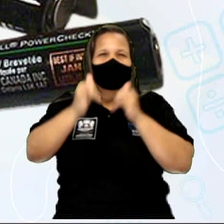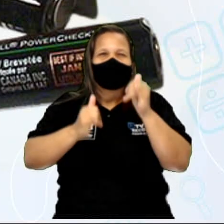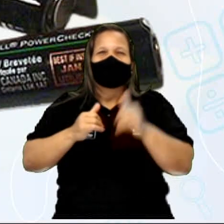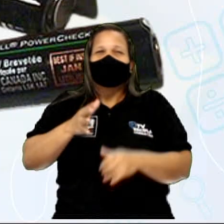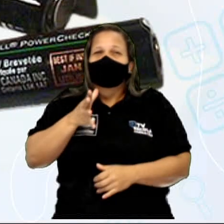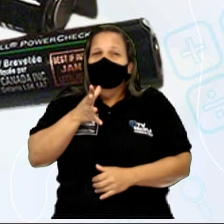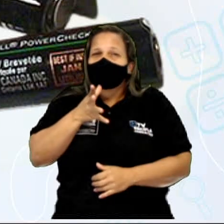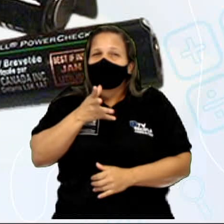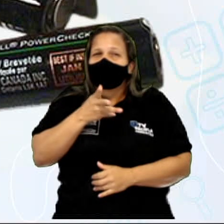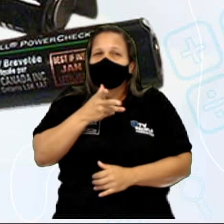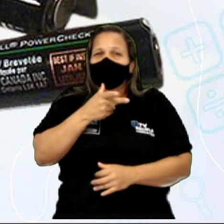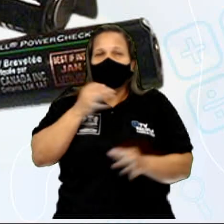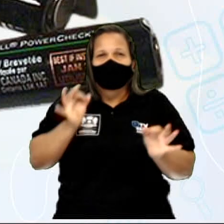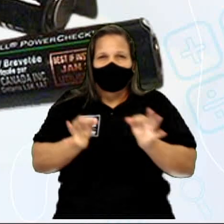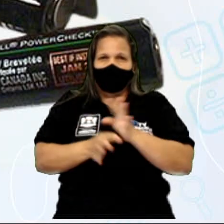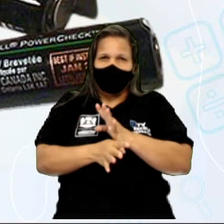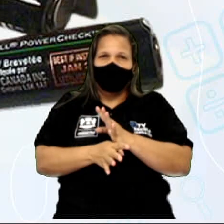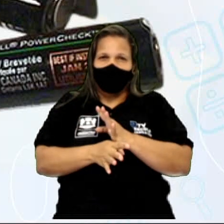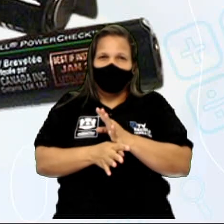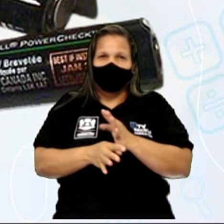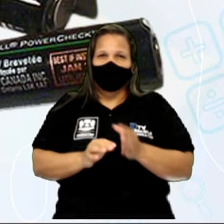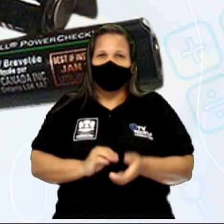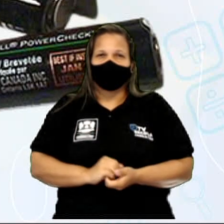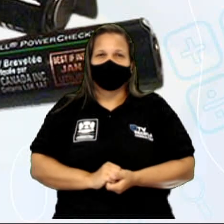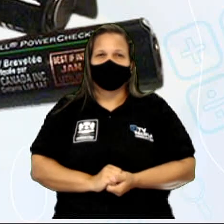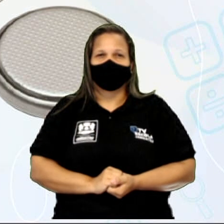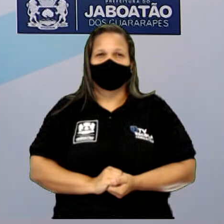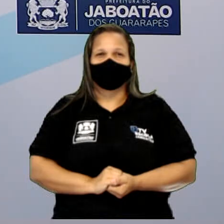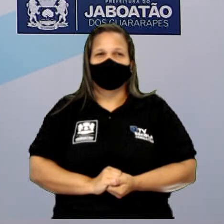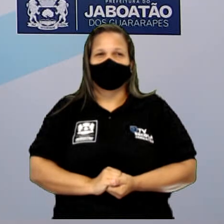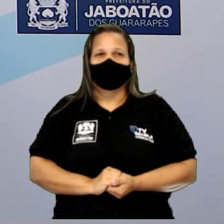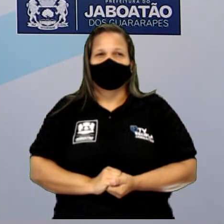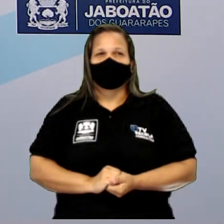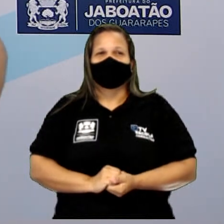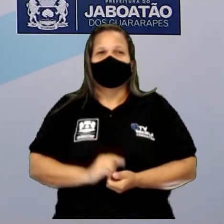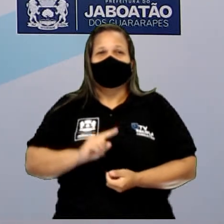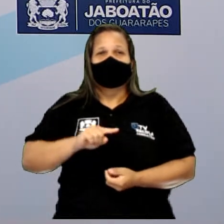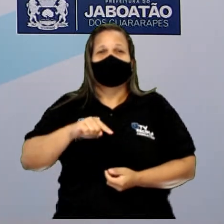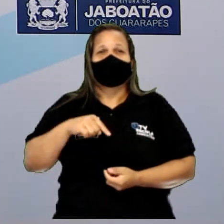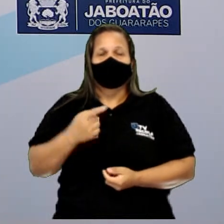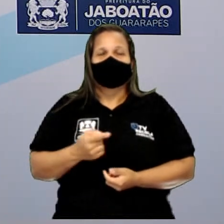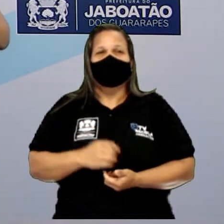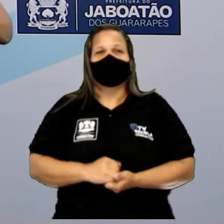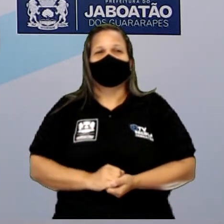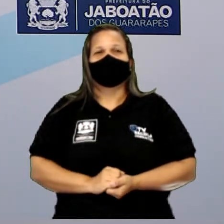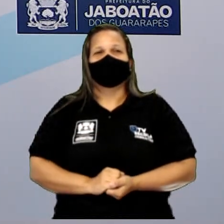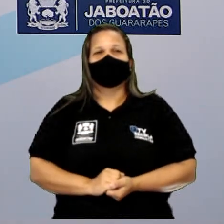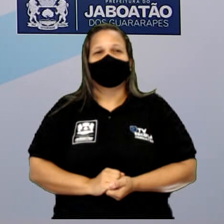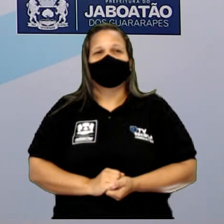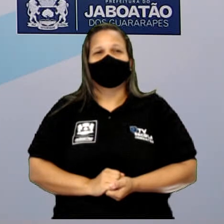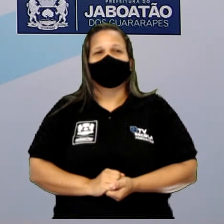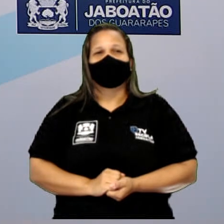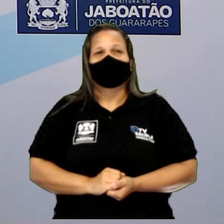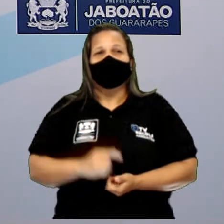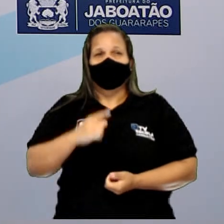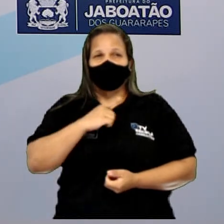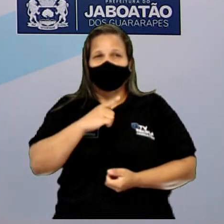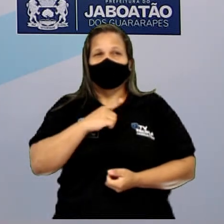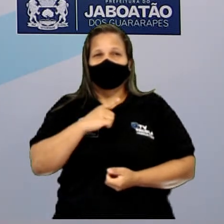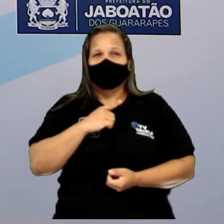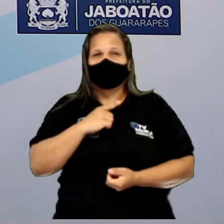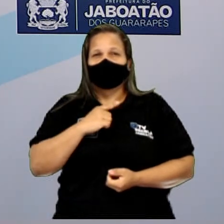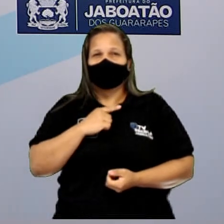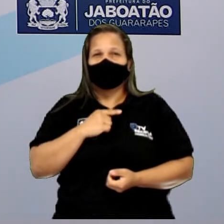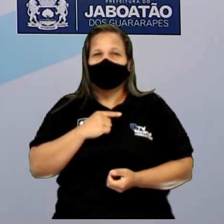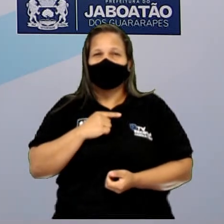do que uma pilha comum, por exemplo. Passando aí pra frente, a gente tem uma pilha que também talvez nem